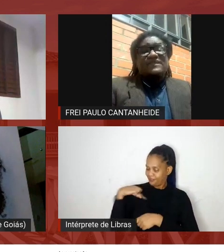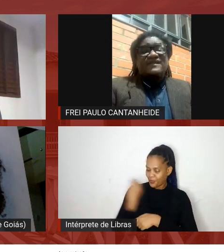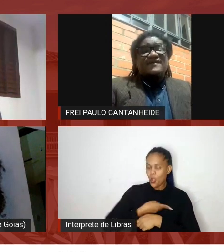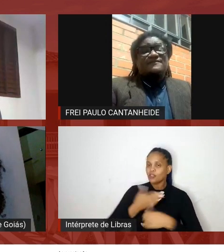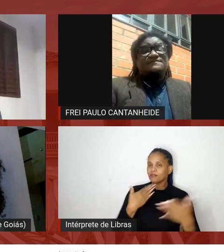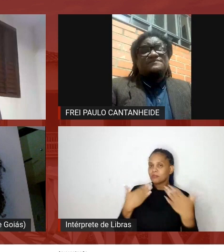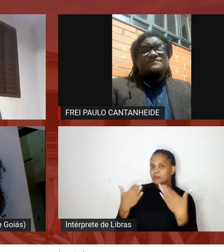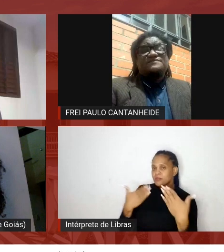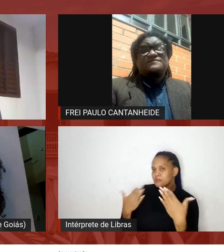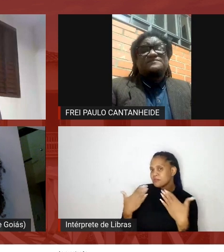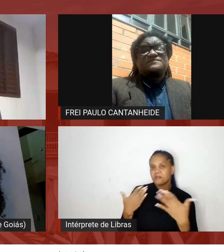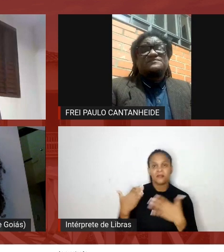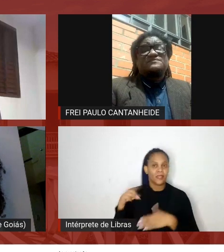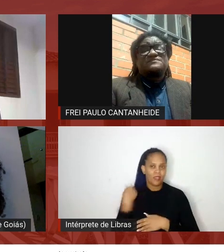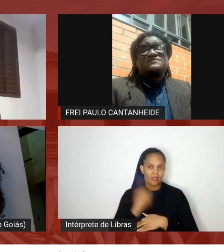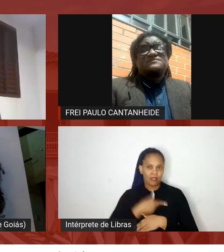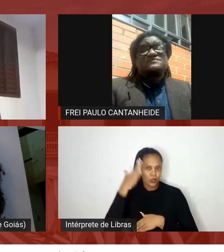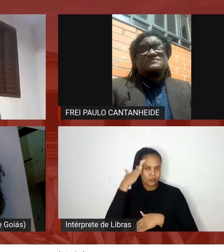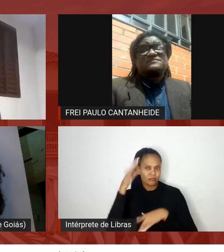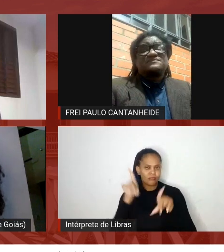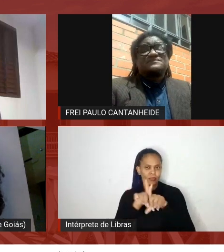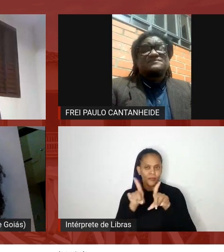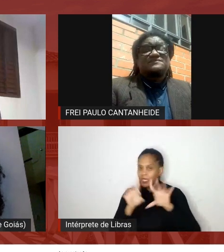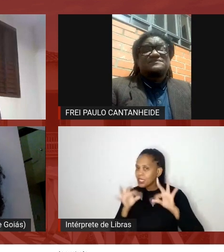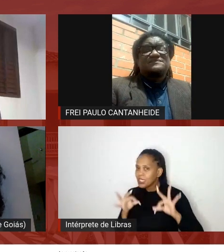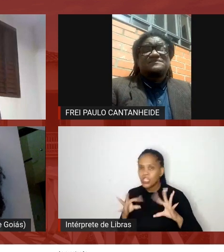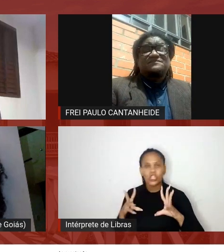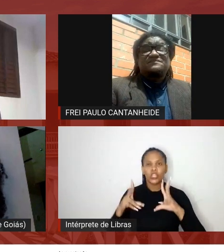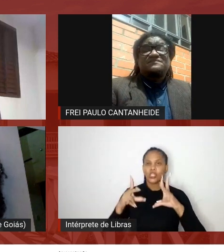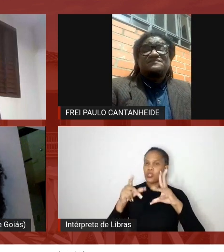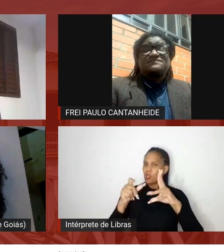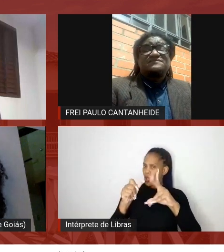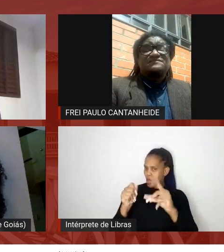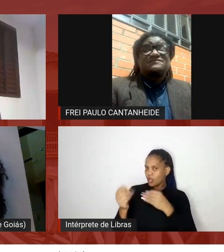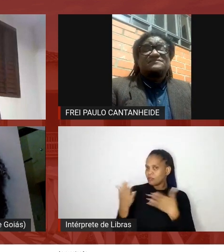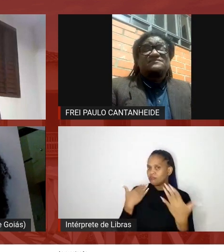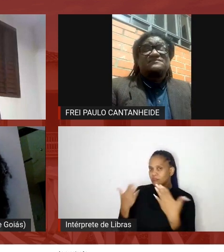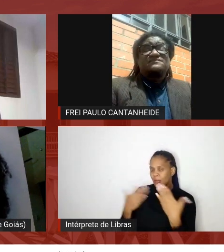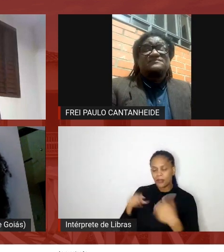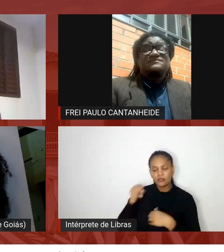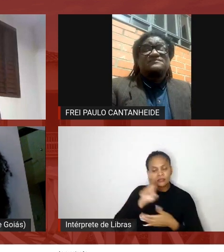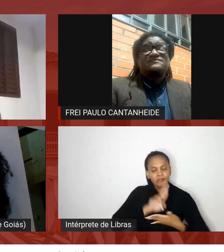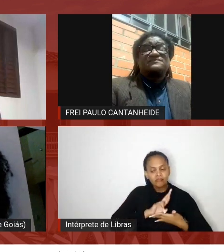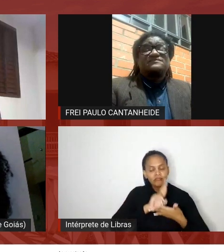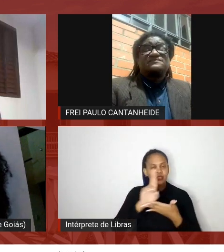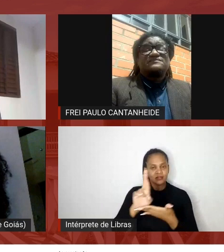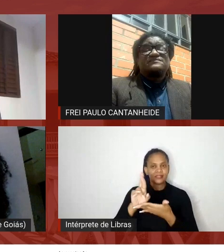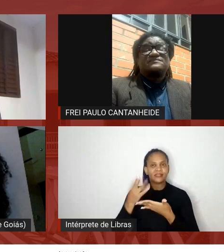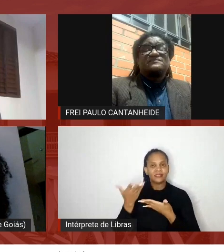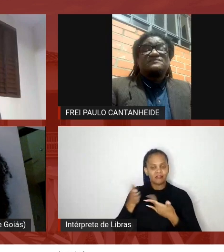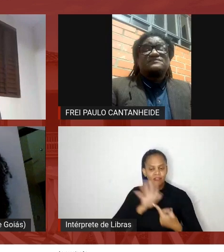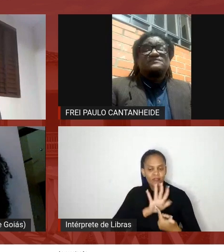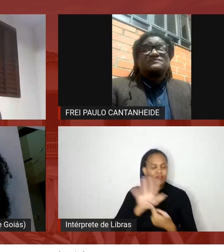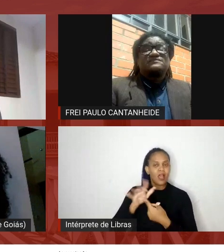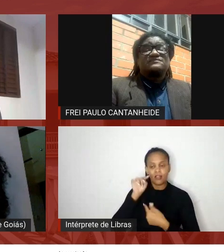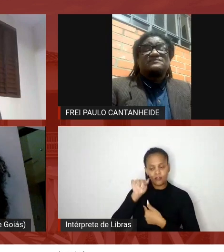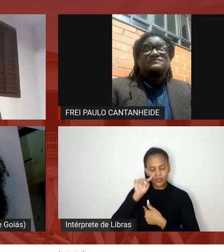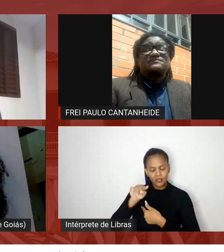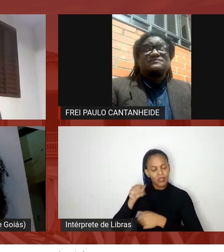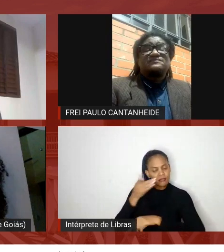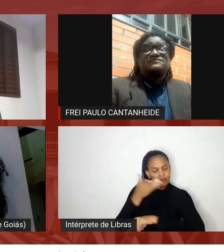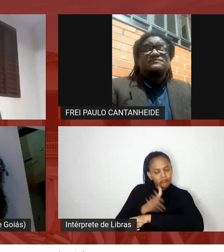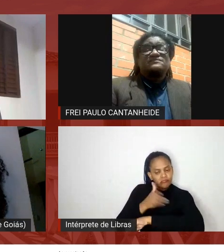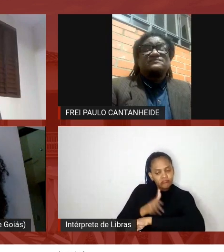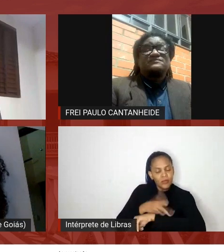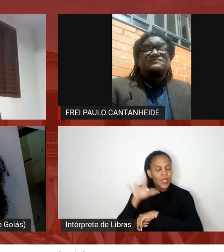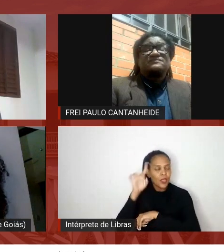sabe também que todo esse debate que você apresenta ele é um debate que você leva na prática no cotidiano e nas